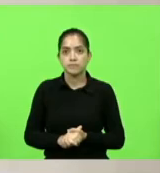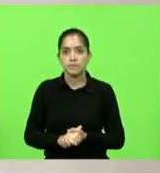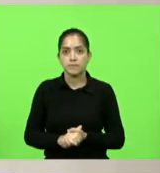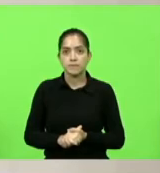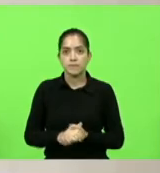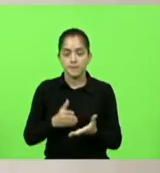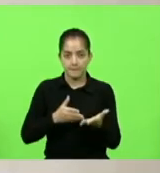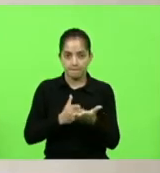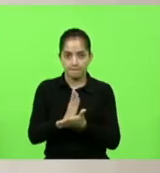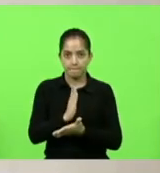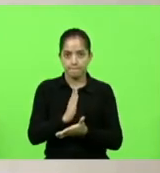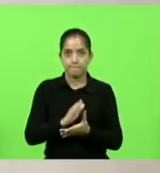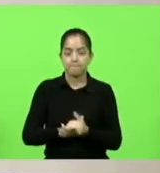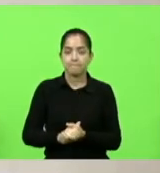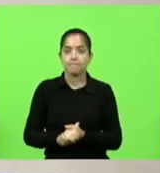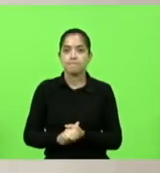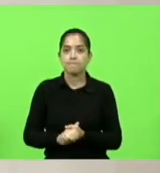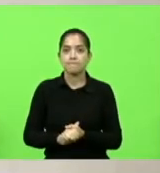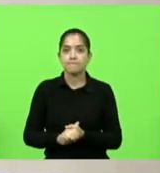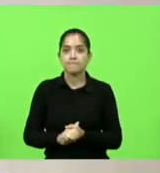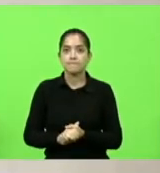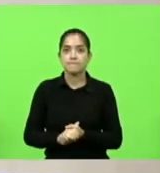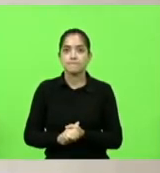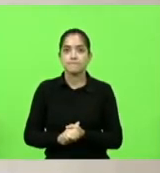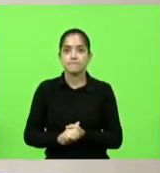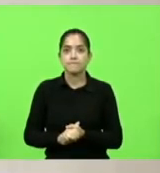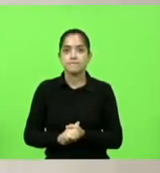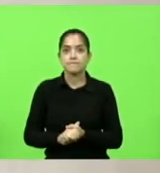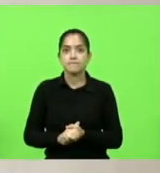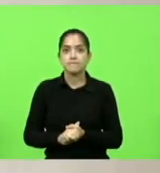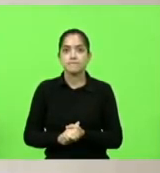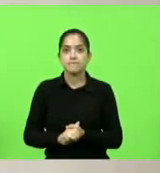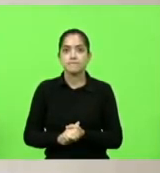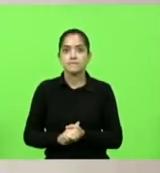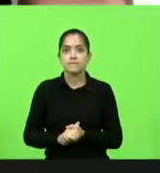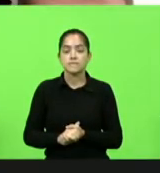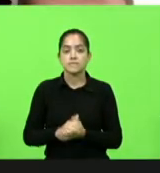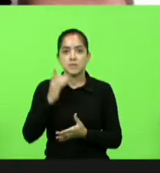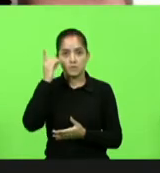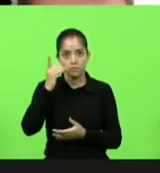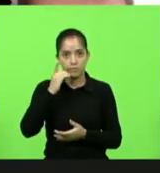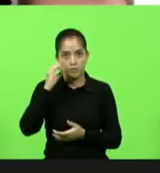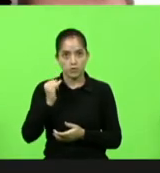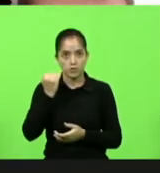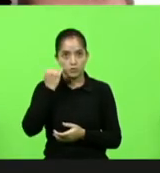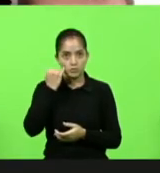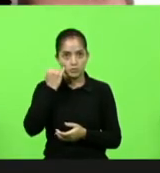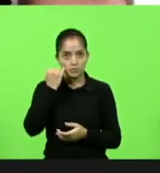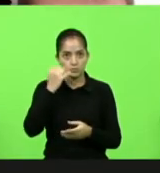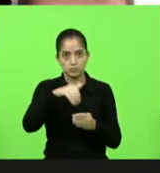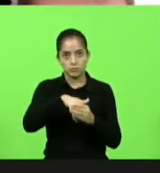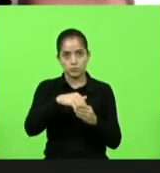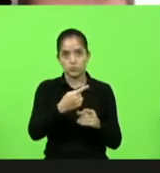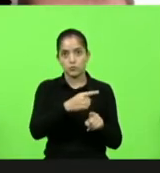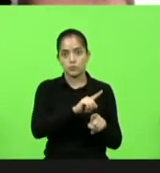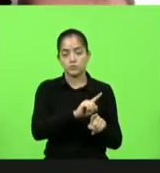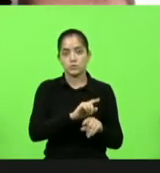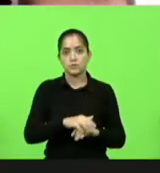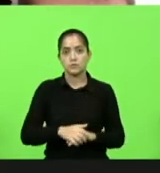Aprovado. Só vou votar contra, presidente. O voto contra o deputado Gessé.